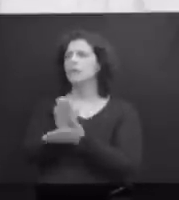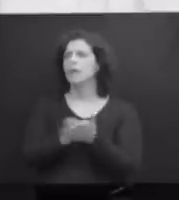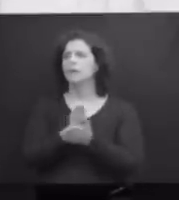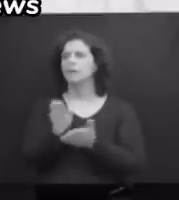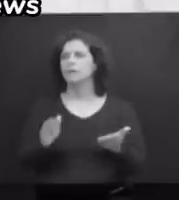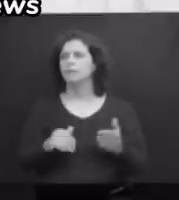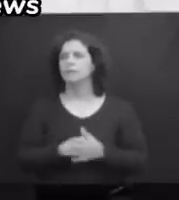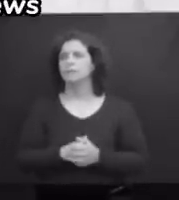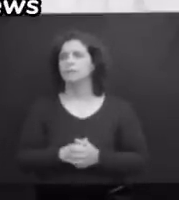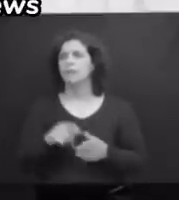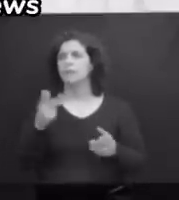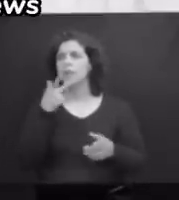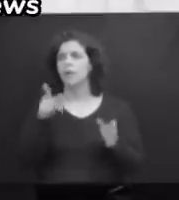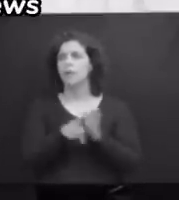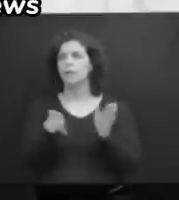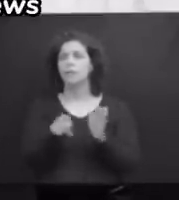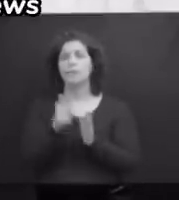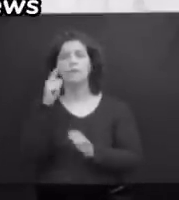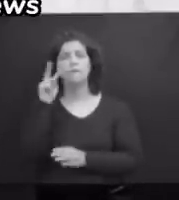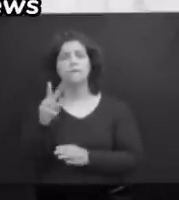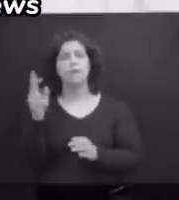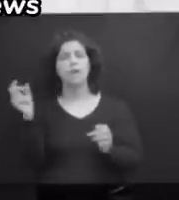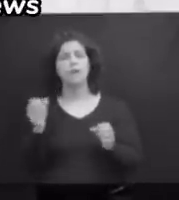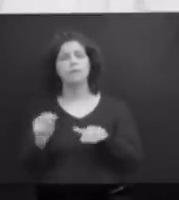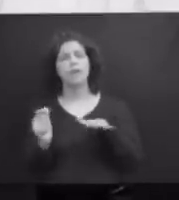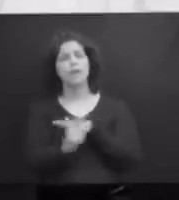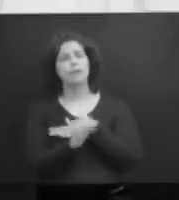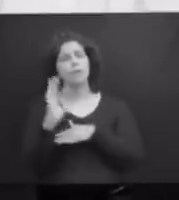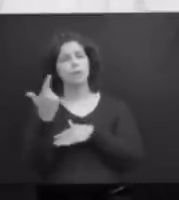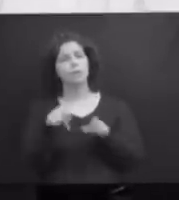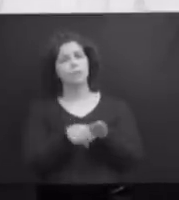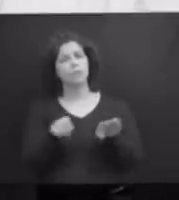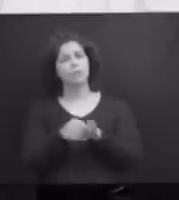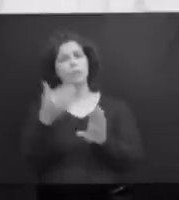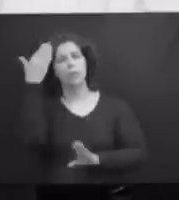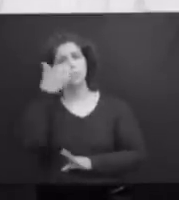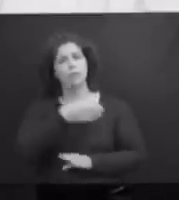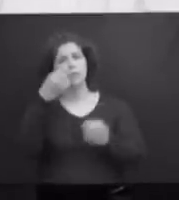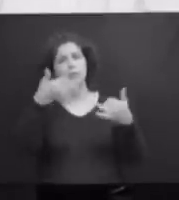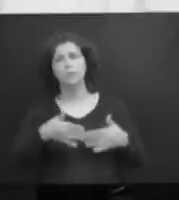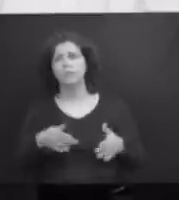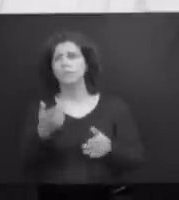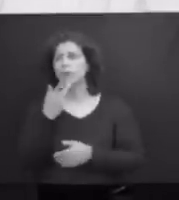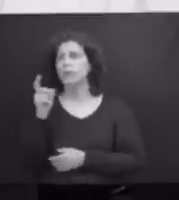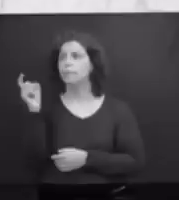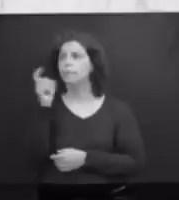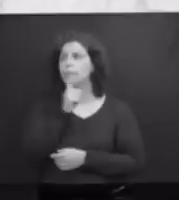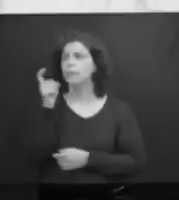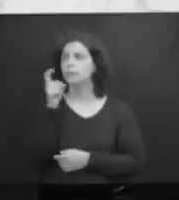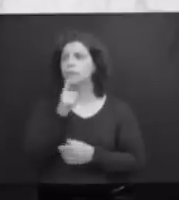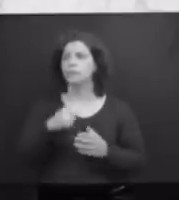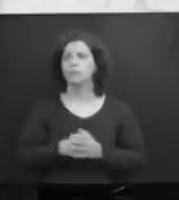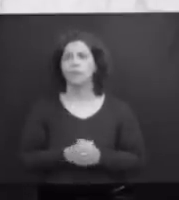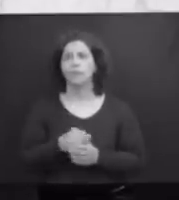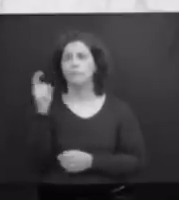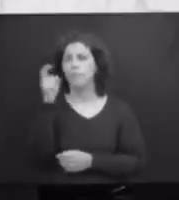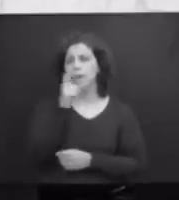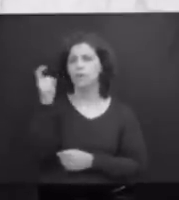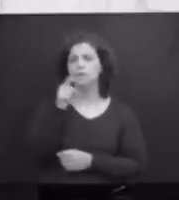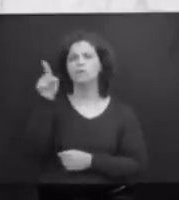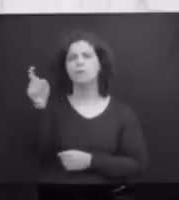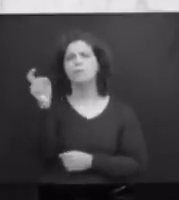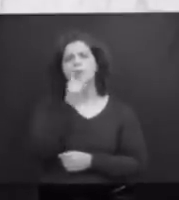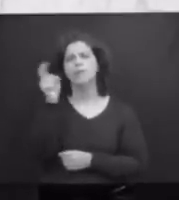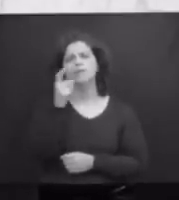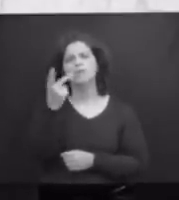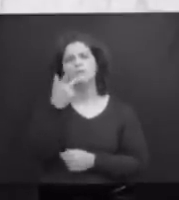piada. Se trata da verificação de uma fake news e a única palavra que eu falei foi mentira. Mentiroso, aquele